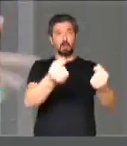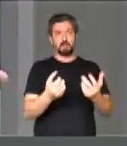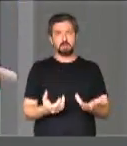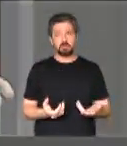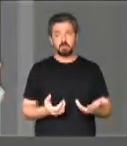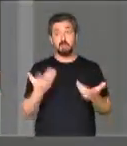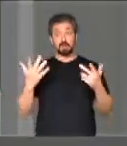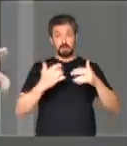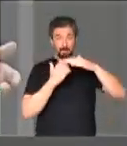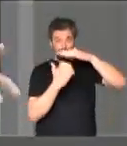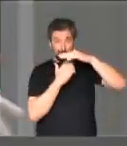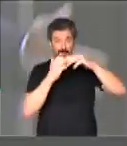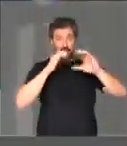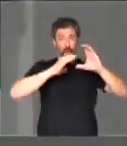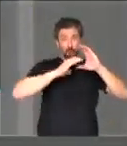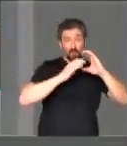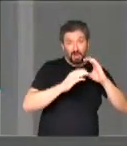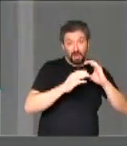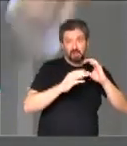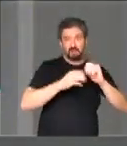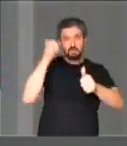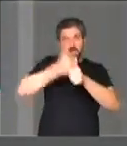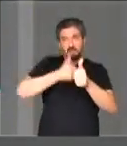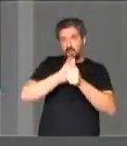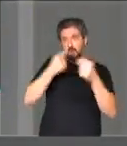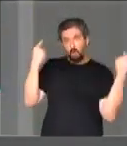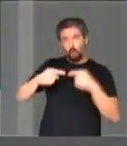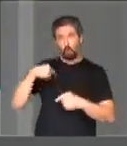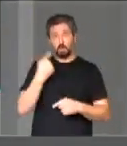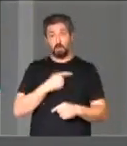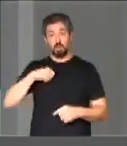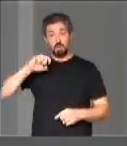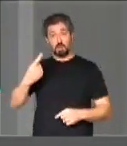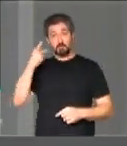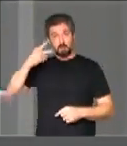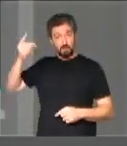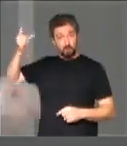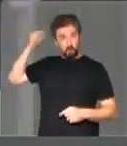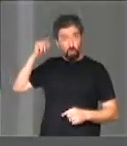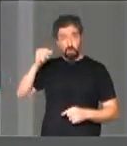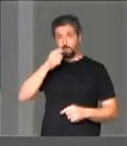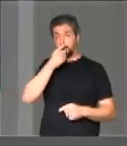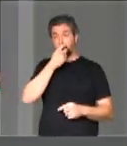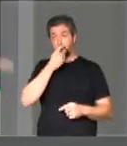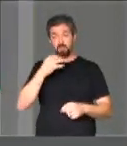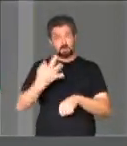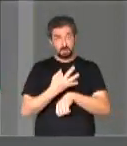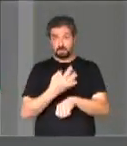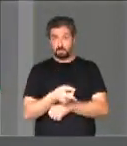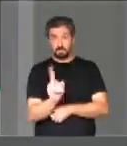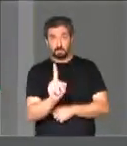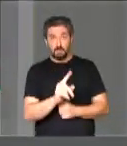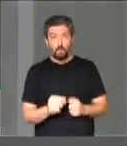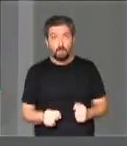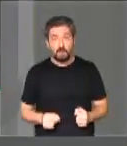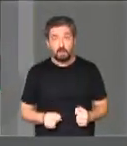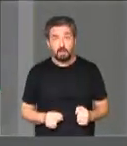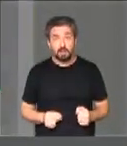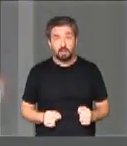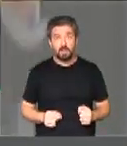essas imprensas que perseguem a gente desde quando eu era vereador, que não aguentam